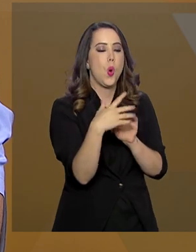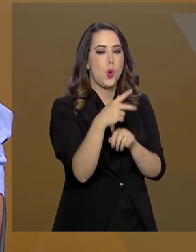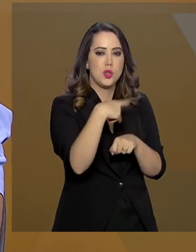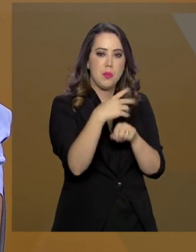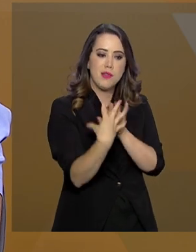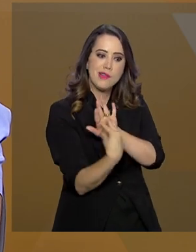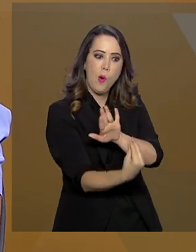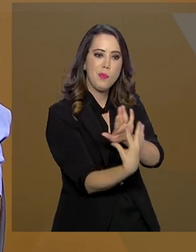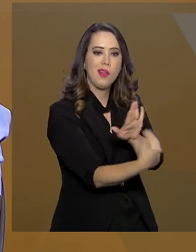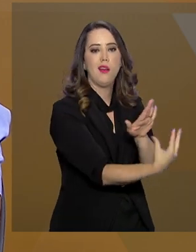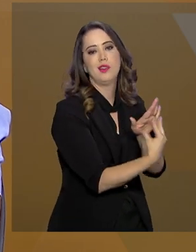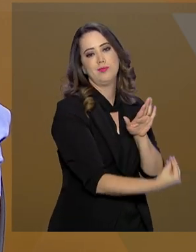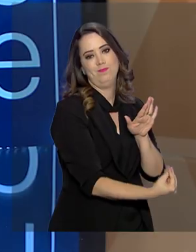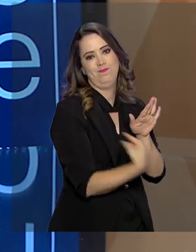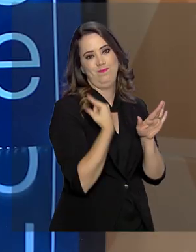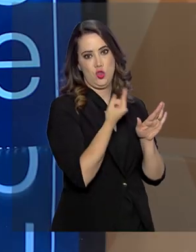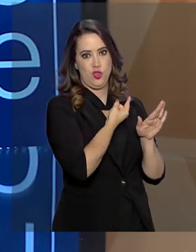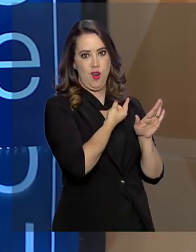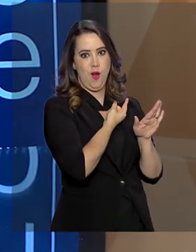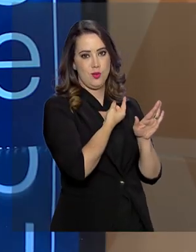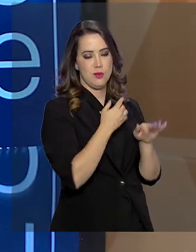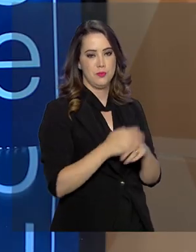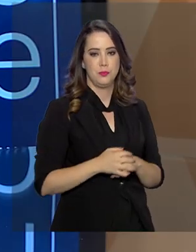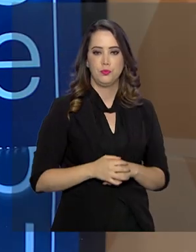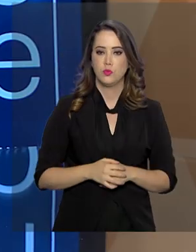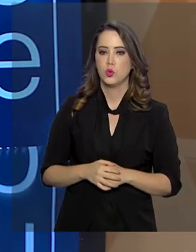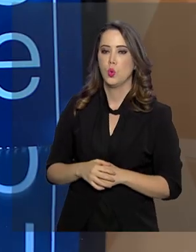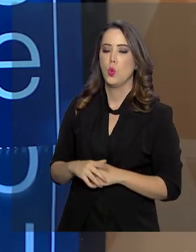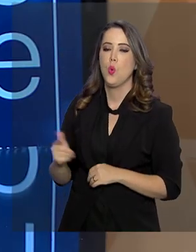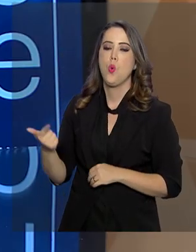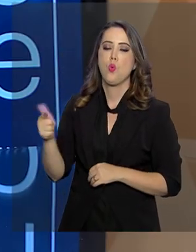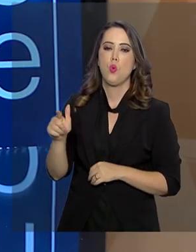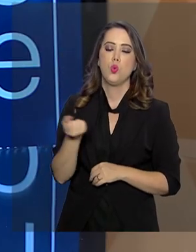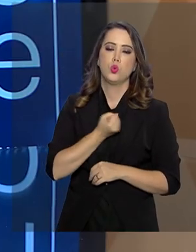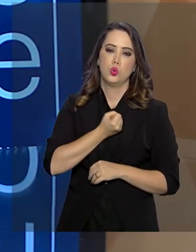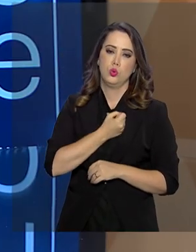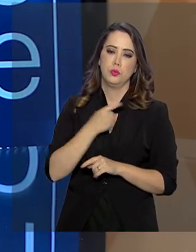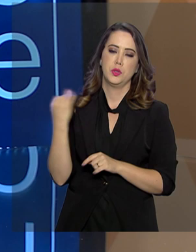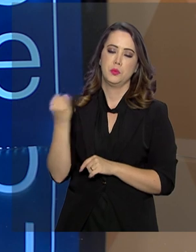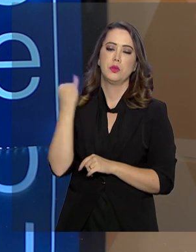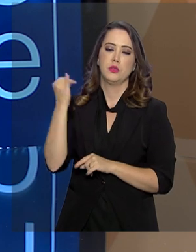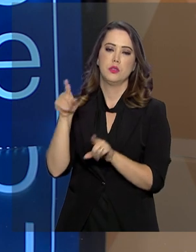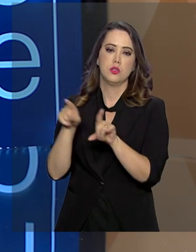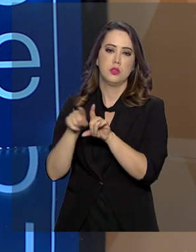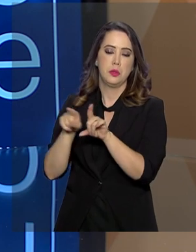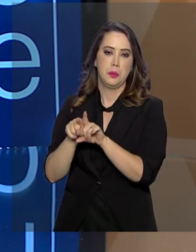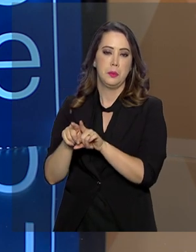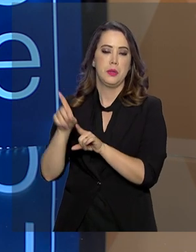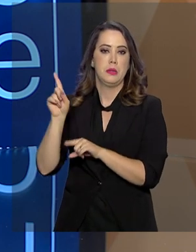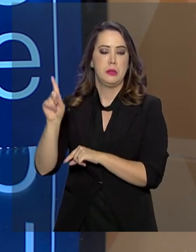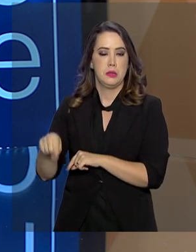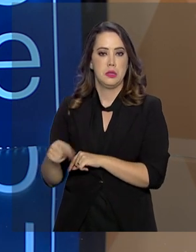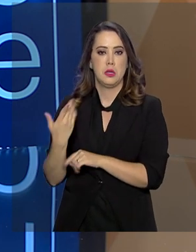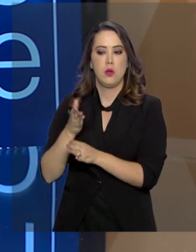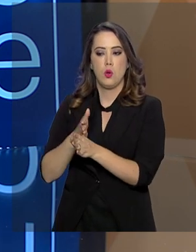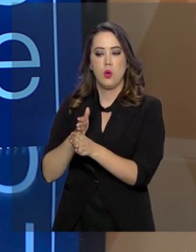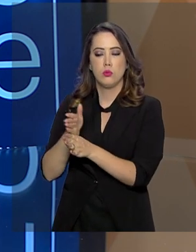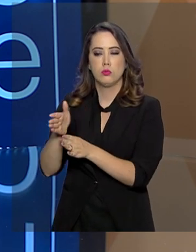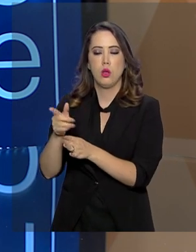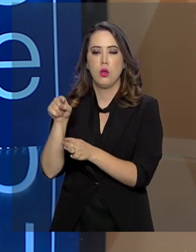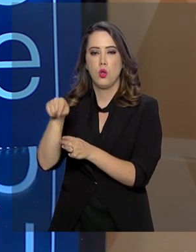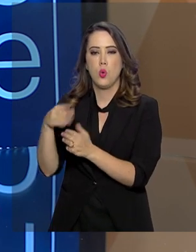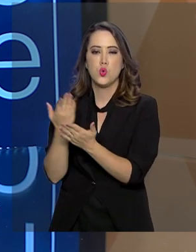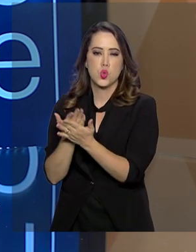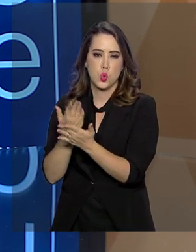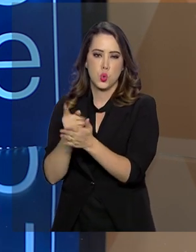vizinhos na América do Sul. Agora, também um outro dado interessante é do Instituto de Desenvolvimento Econômico e Social de Fronteiras que mostra